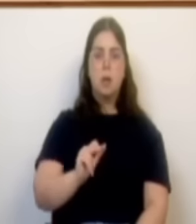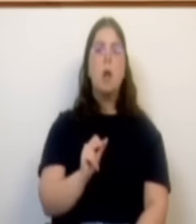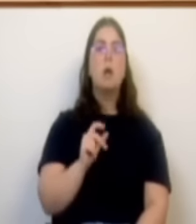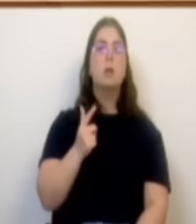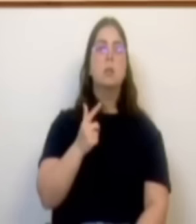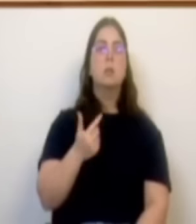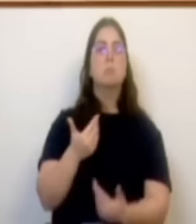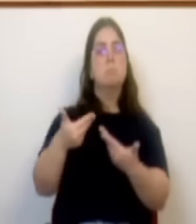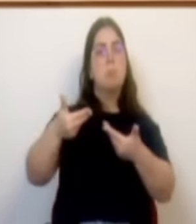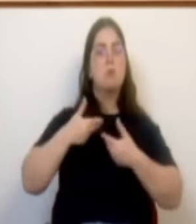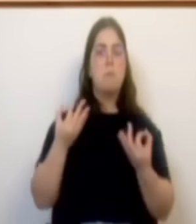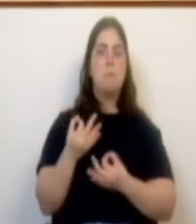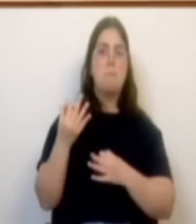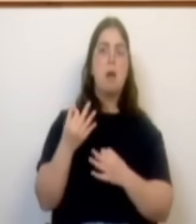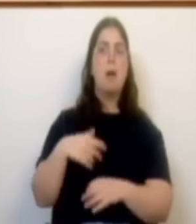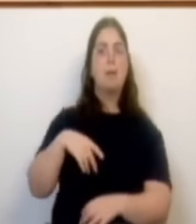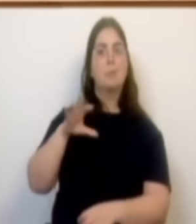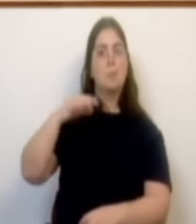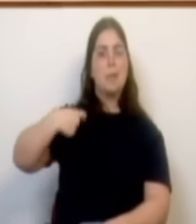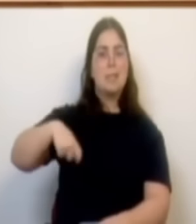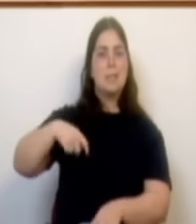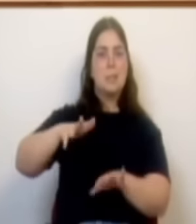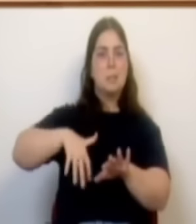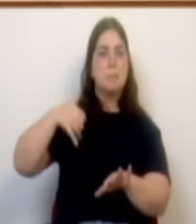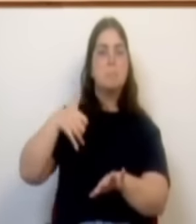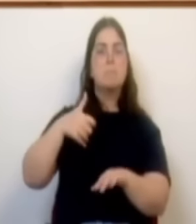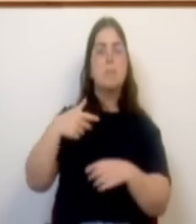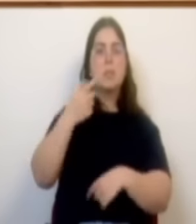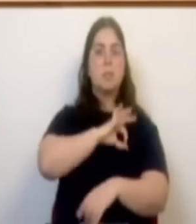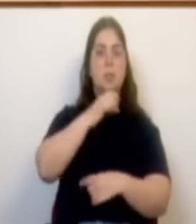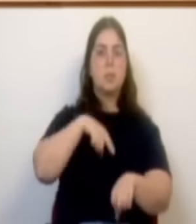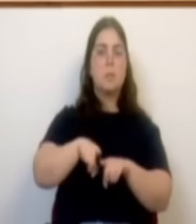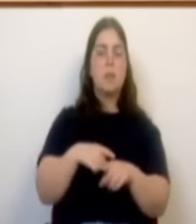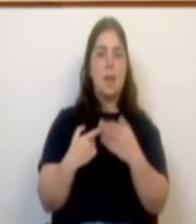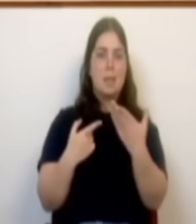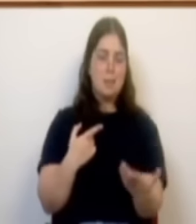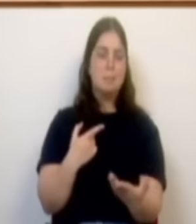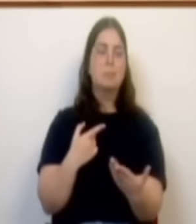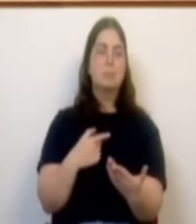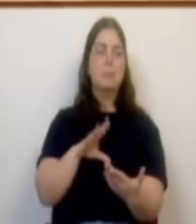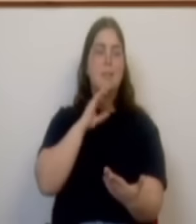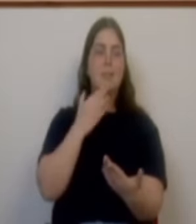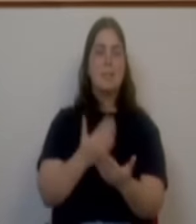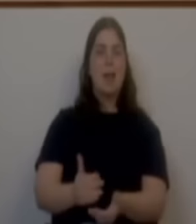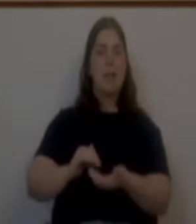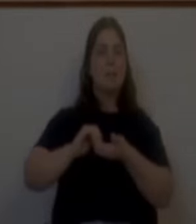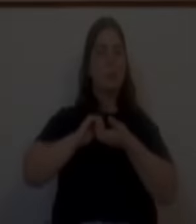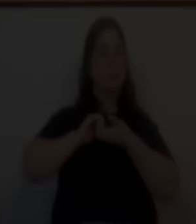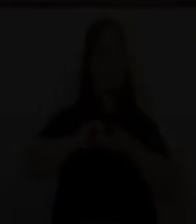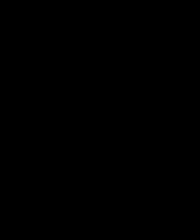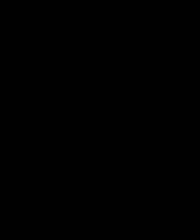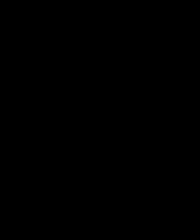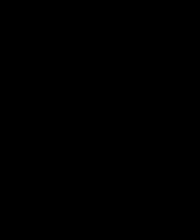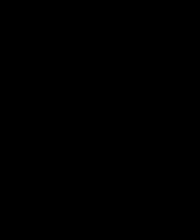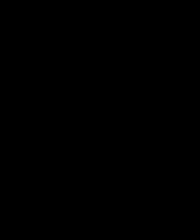Assembleia da República, sendo deputada por Viana como eu. Há aqui uma solidariedade alto minhota. Muito obrigado.